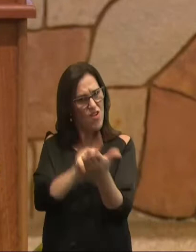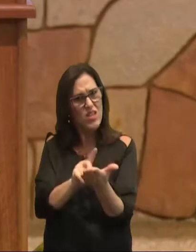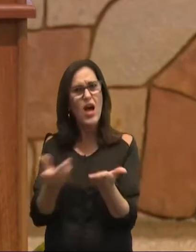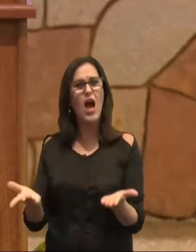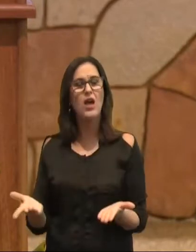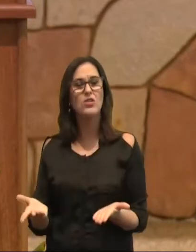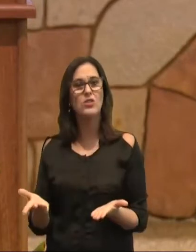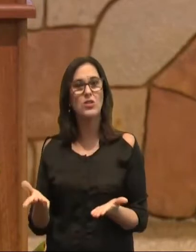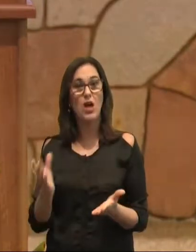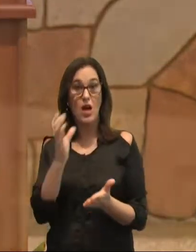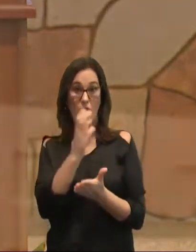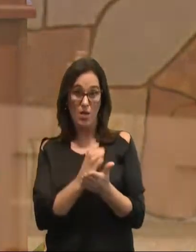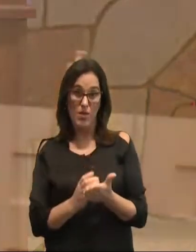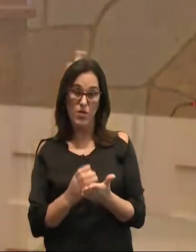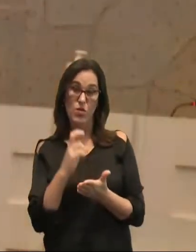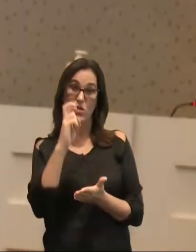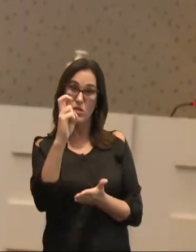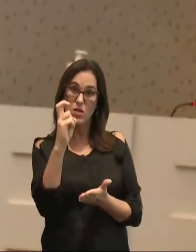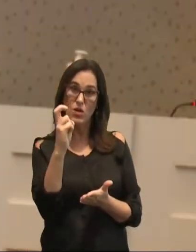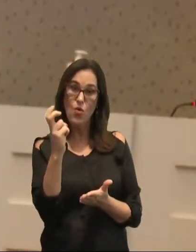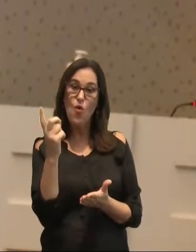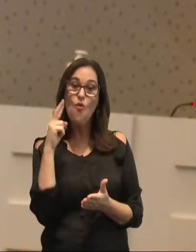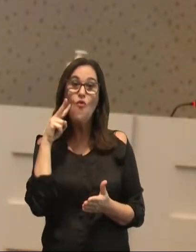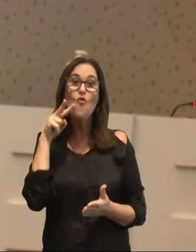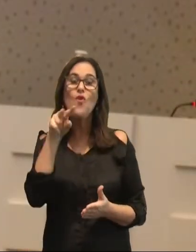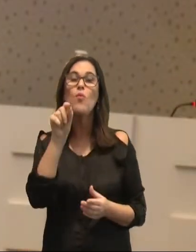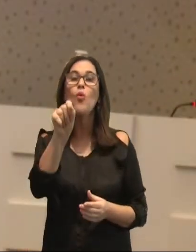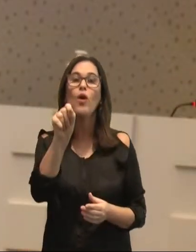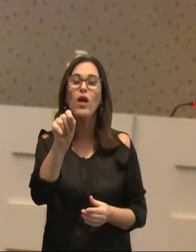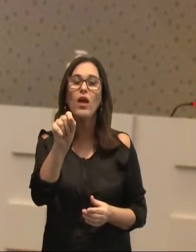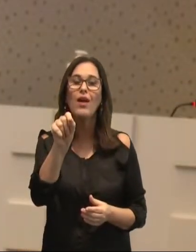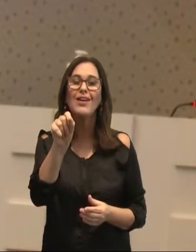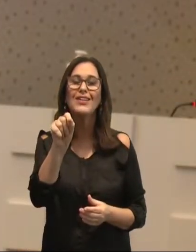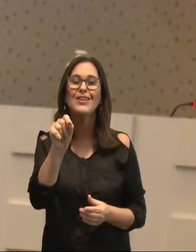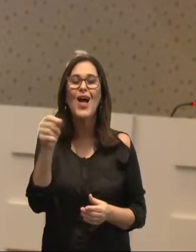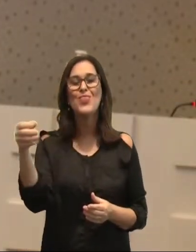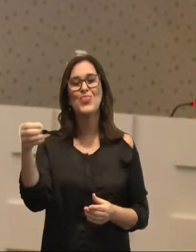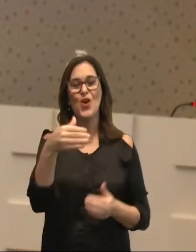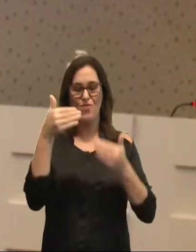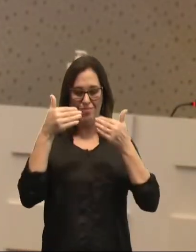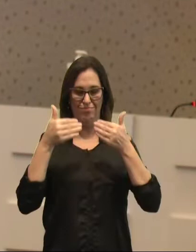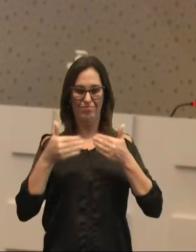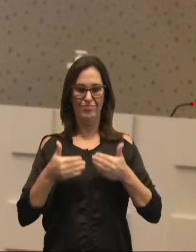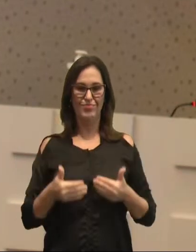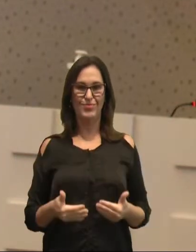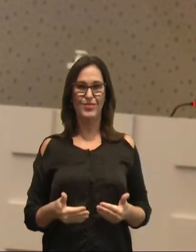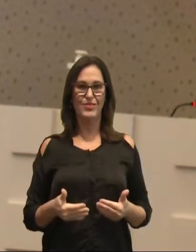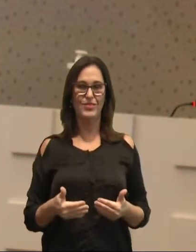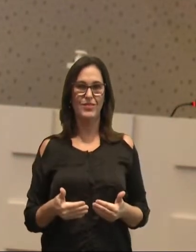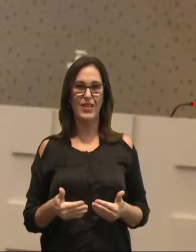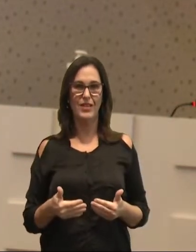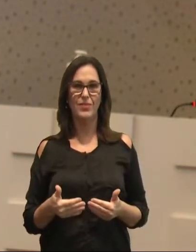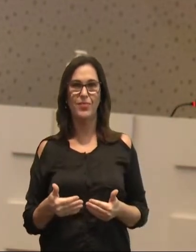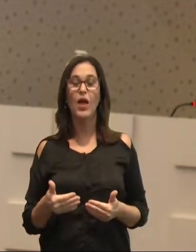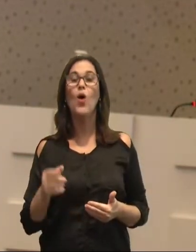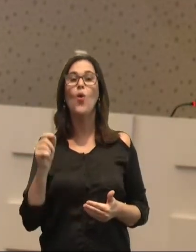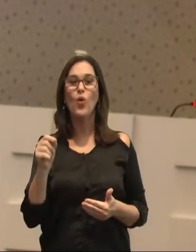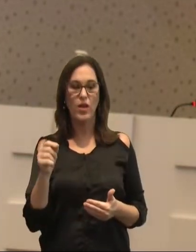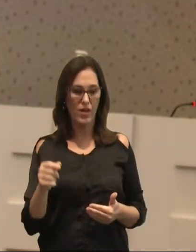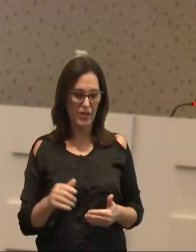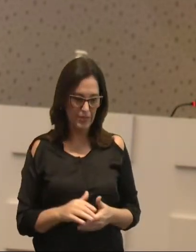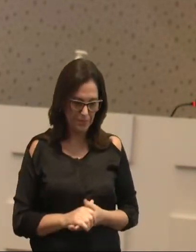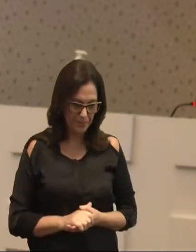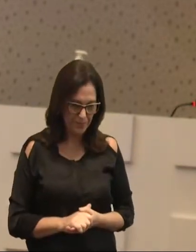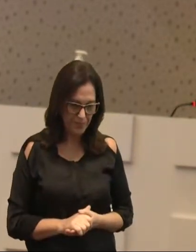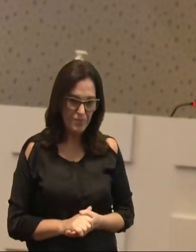capítulo 5, nos voltamos então, para, a nossa nova posição, a implicação, prática, daquilo